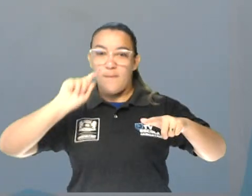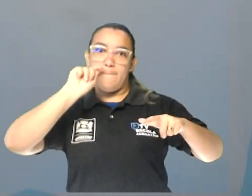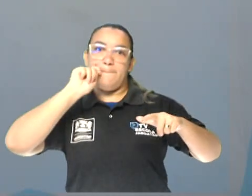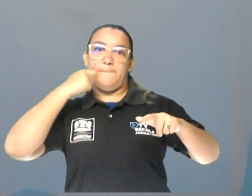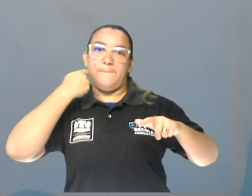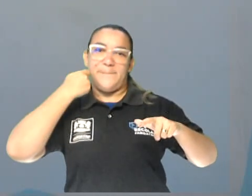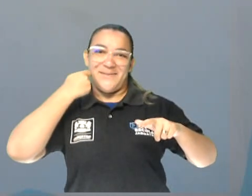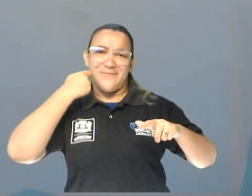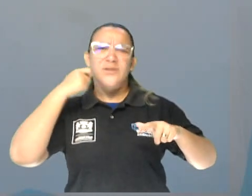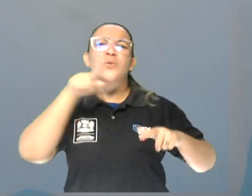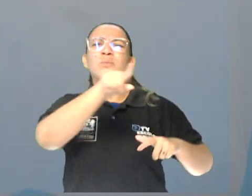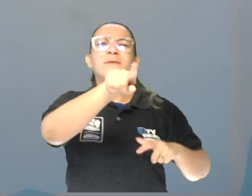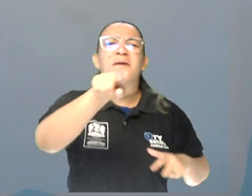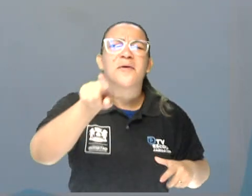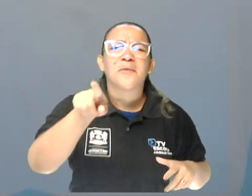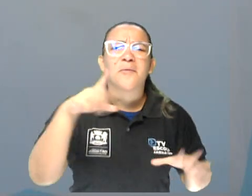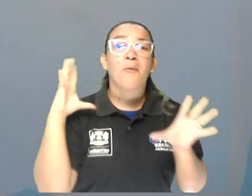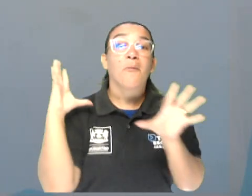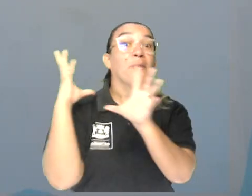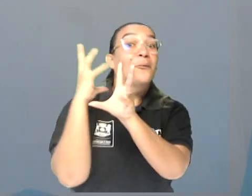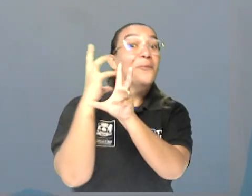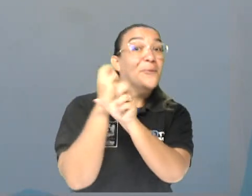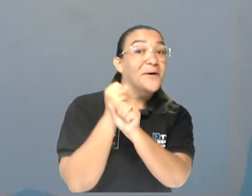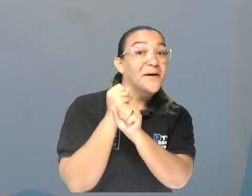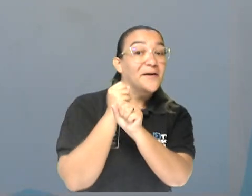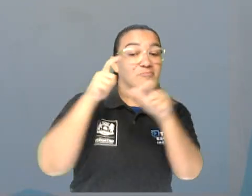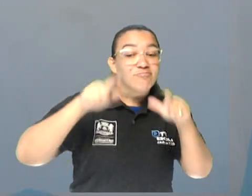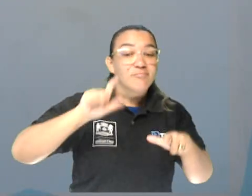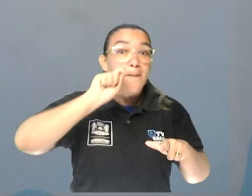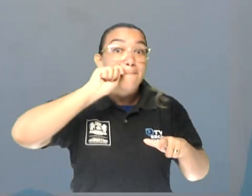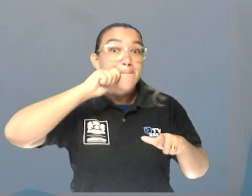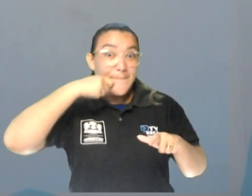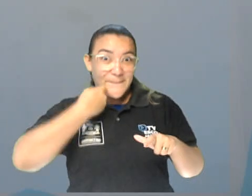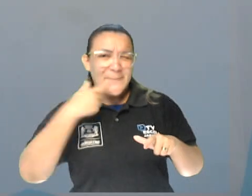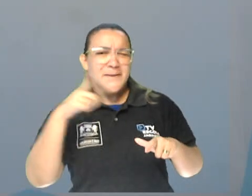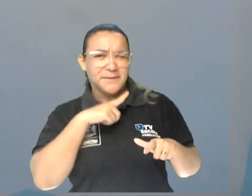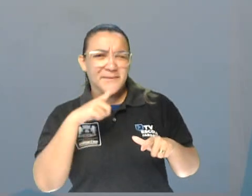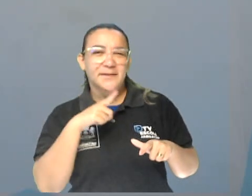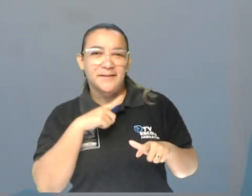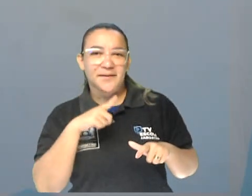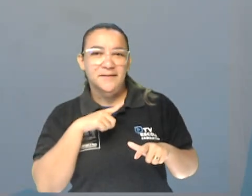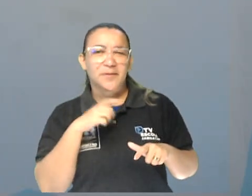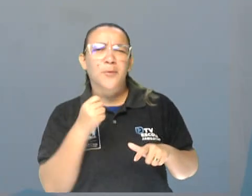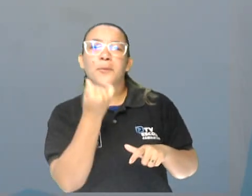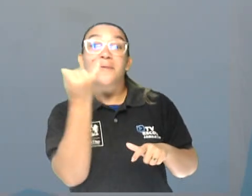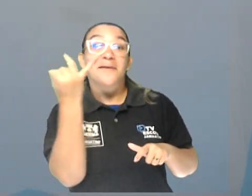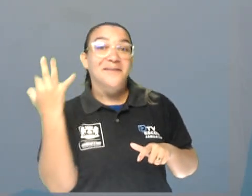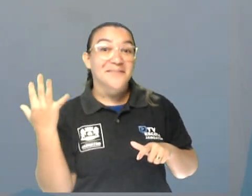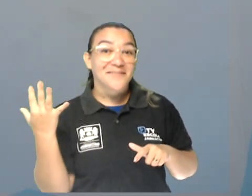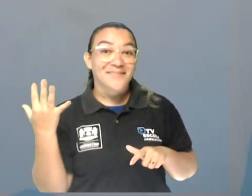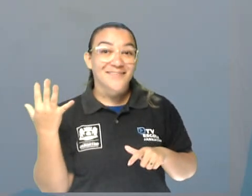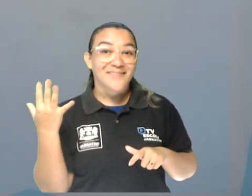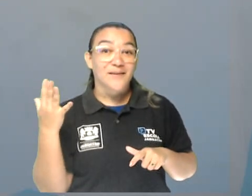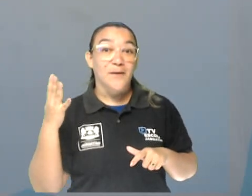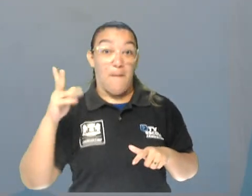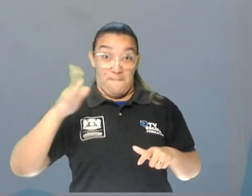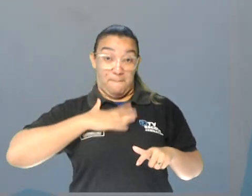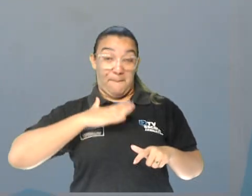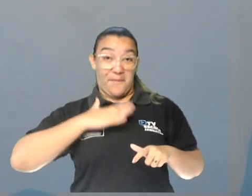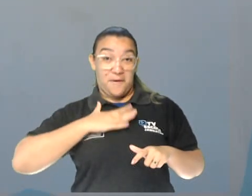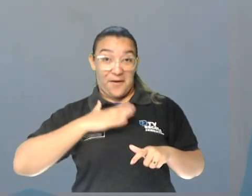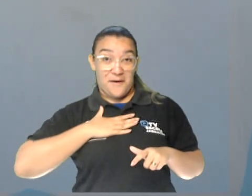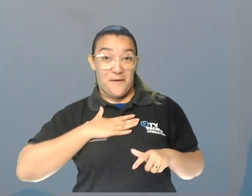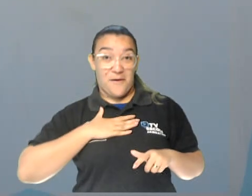E aí, no teu bairro, quantas backeries existem? Quantas padarias existem aí no teu bairro? No meu, there